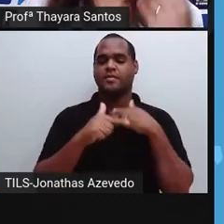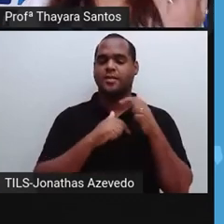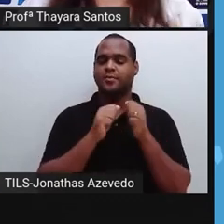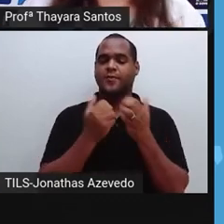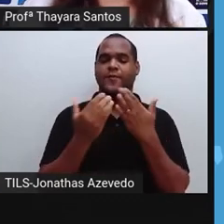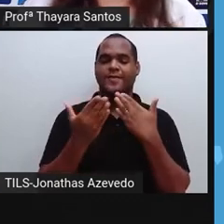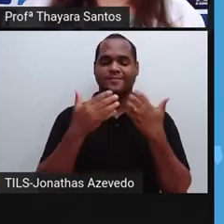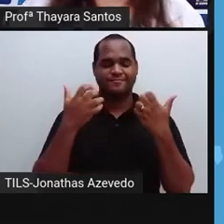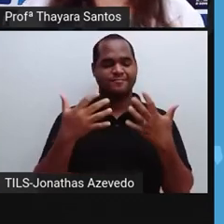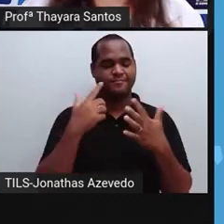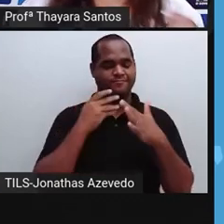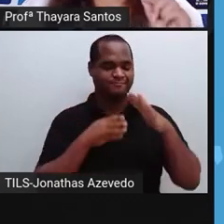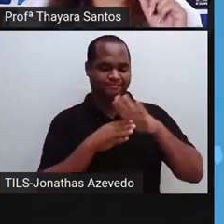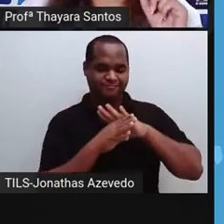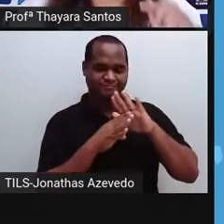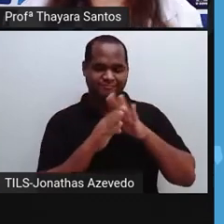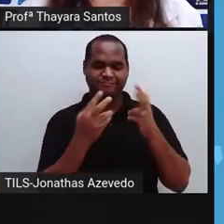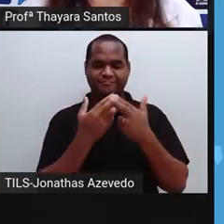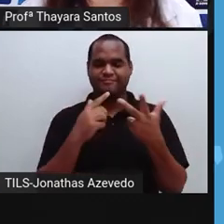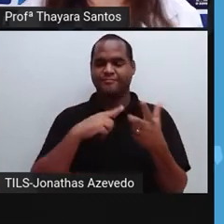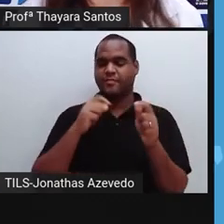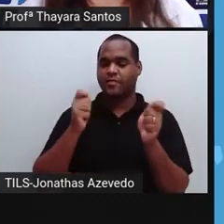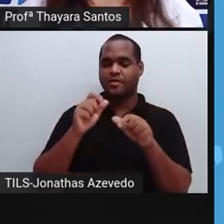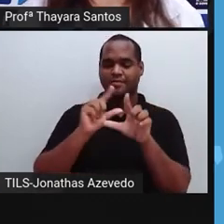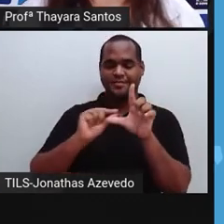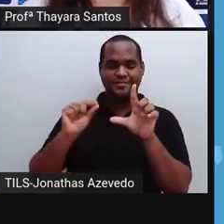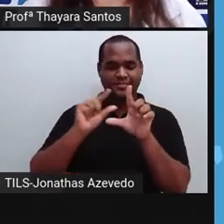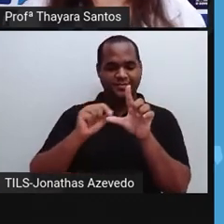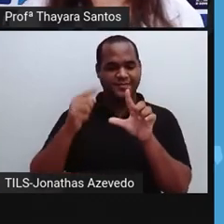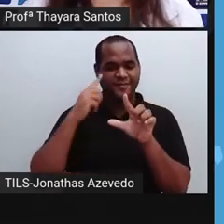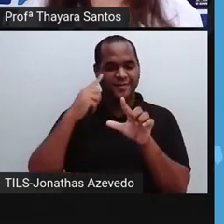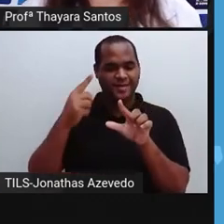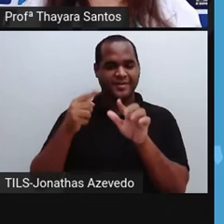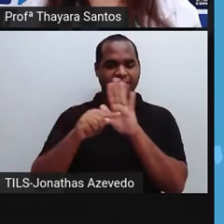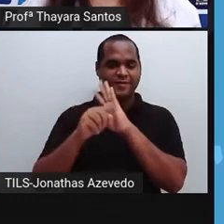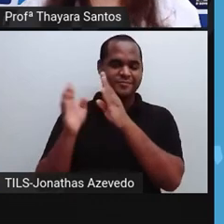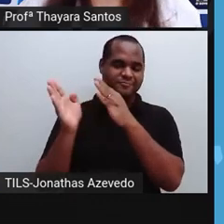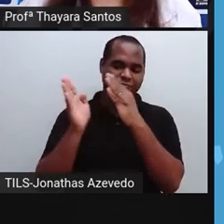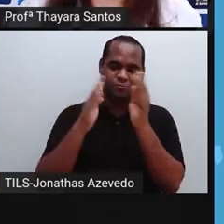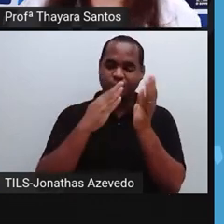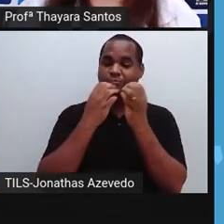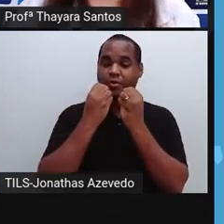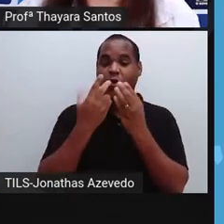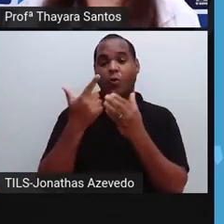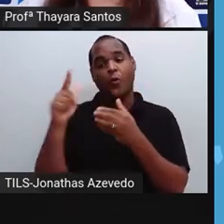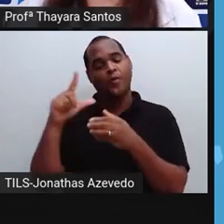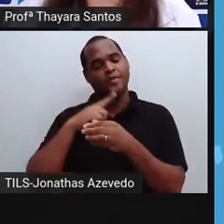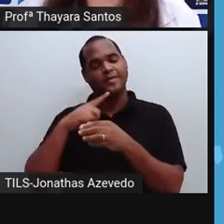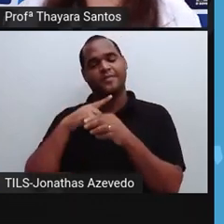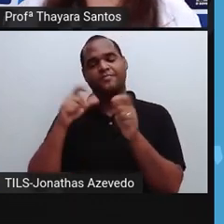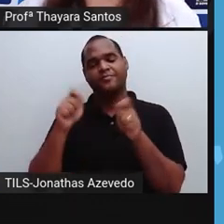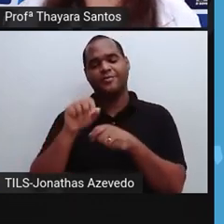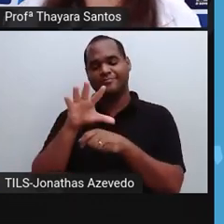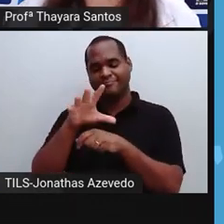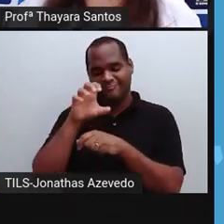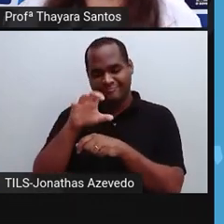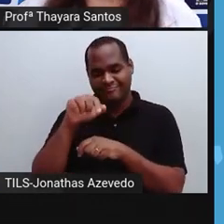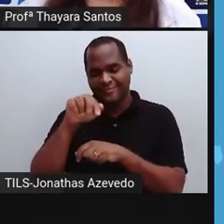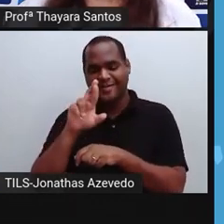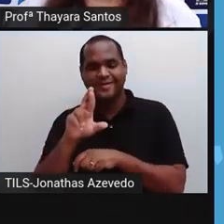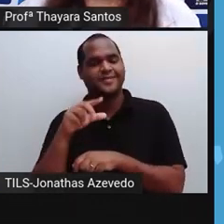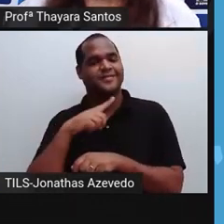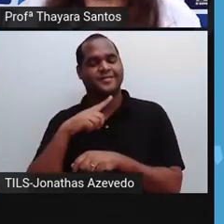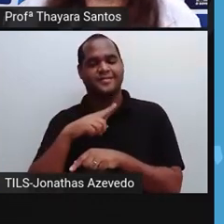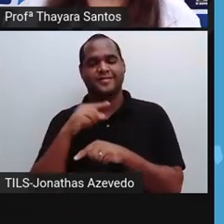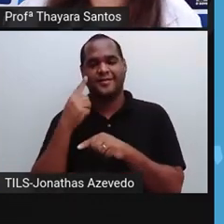hoje. E para ter acesso a eles, vocês podem clicar no link que vai estar na descrição desse vídeo. Ou então, apontar a câmera de vocês para esse QR Code que está